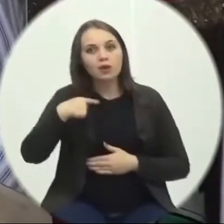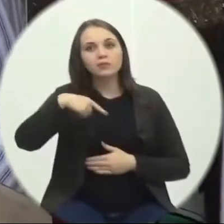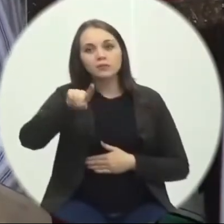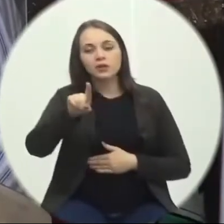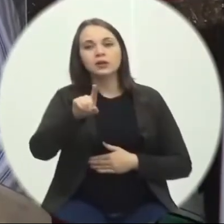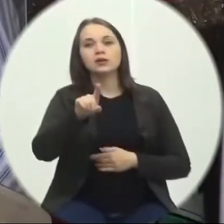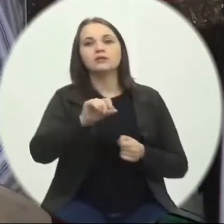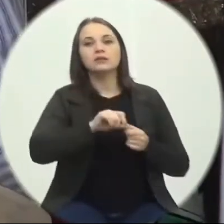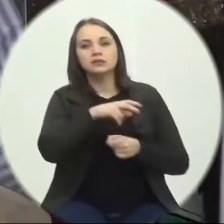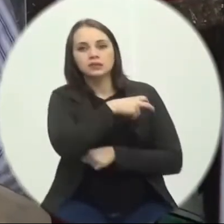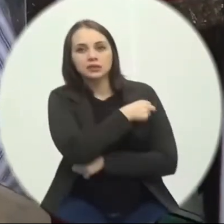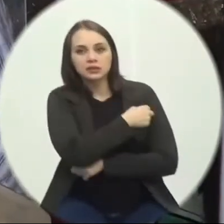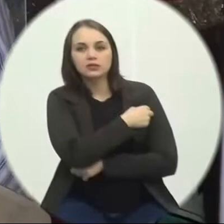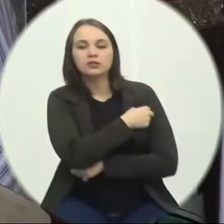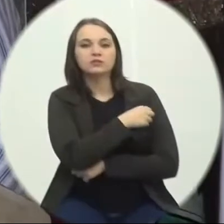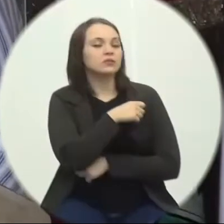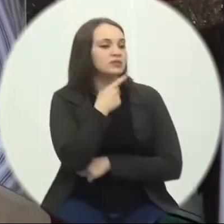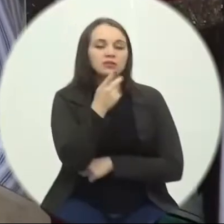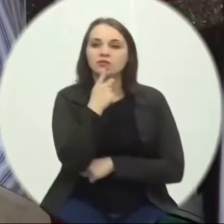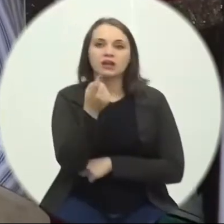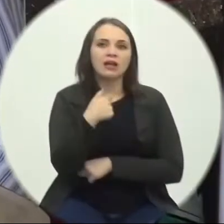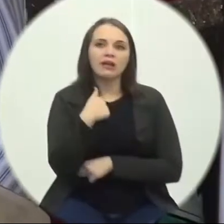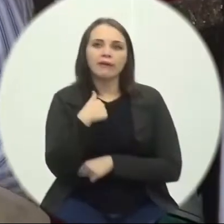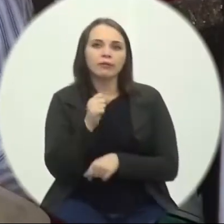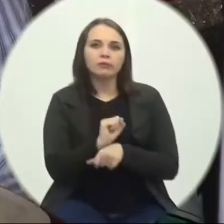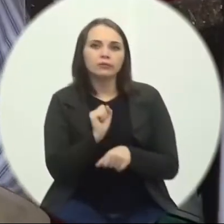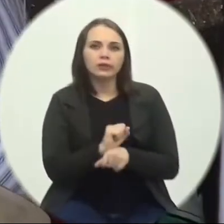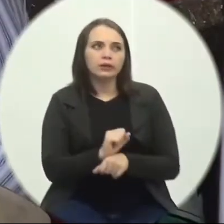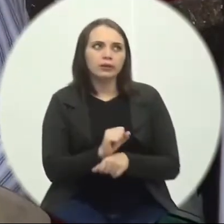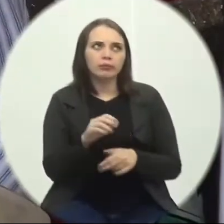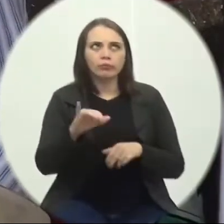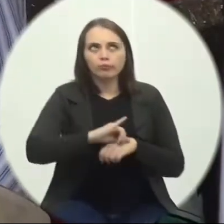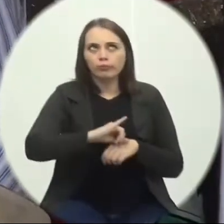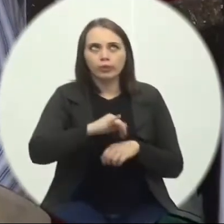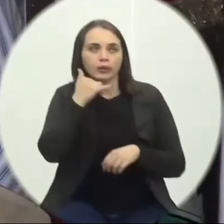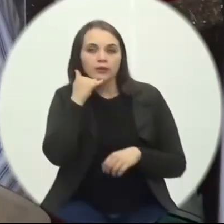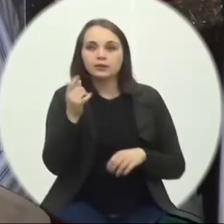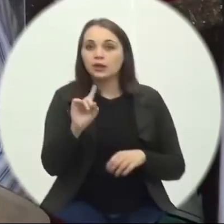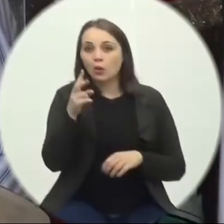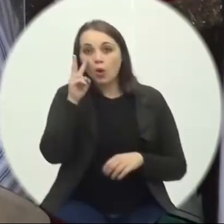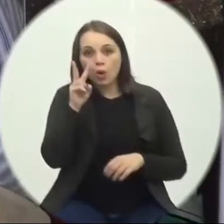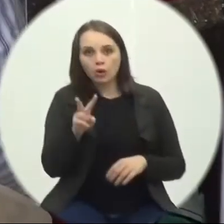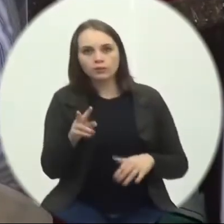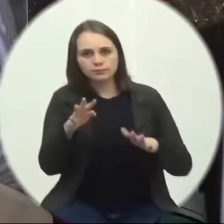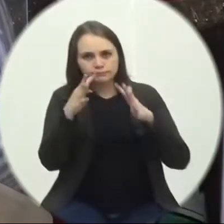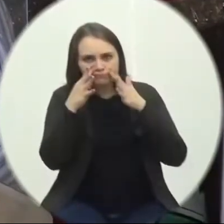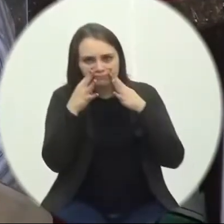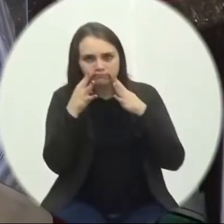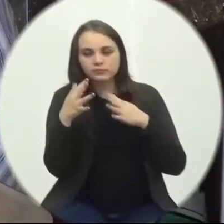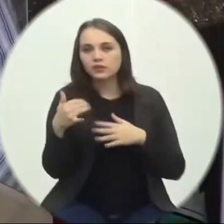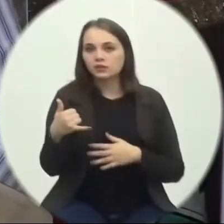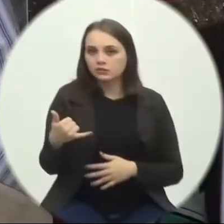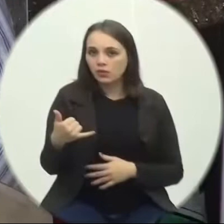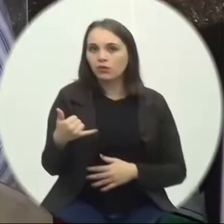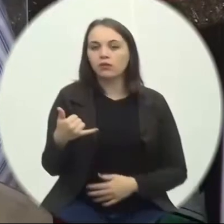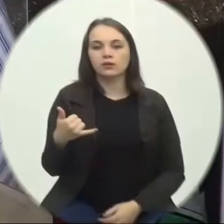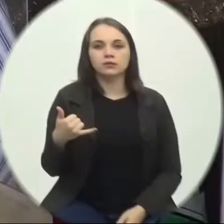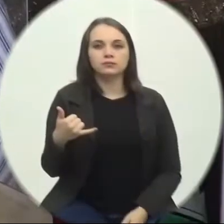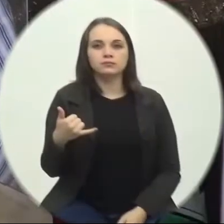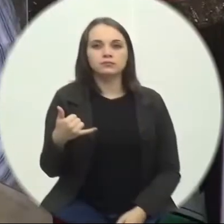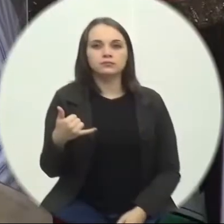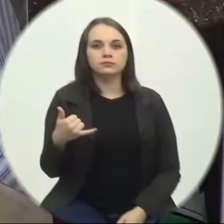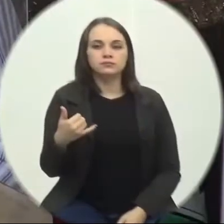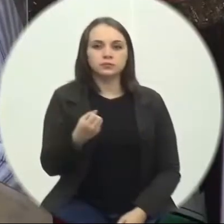diga Estou esperando E a minha unidade Não liga Então você fique De olho No aparelho Do celular Ou no telefone Convencional O